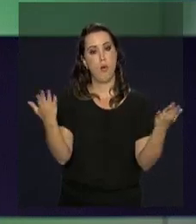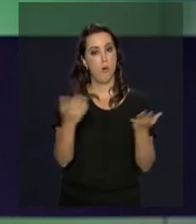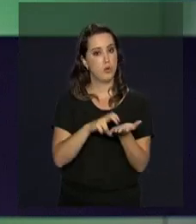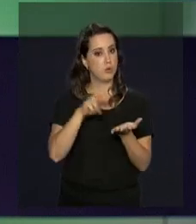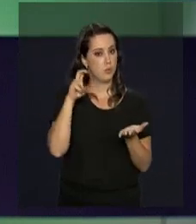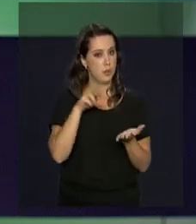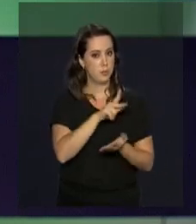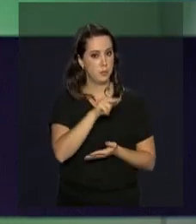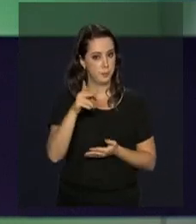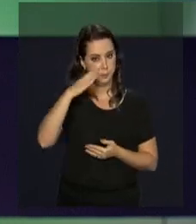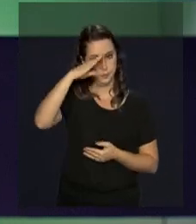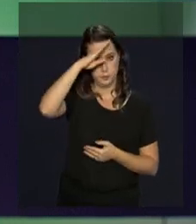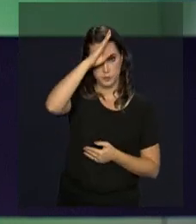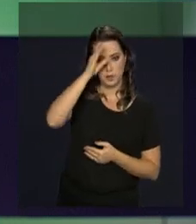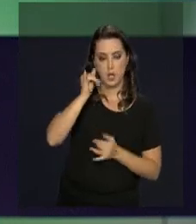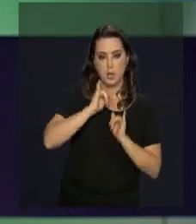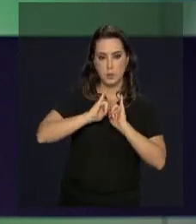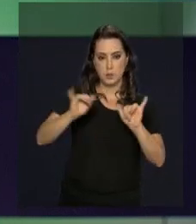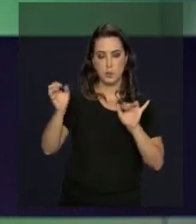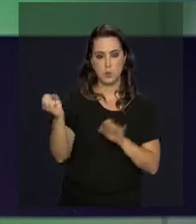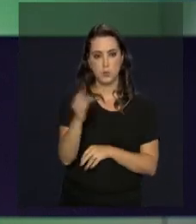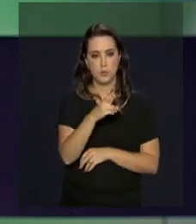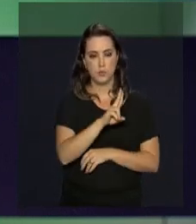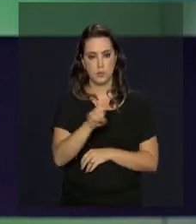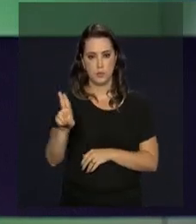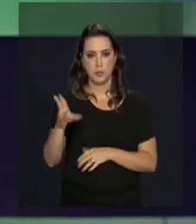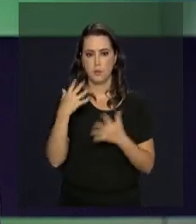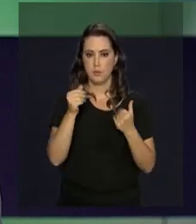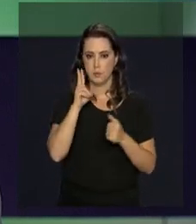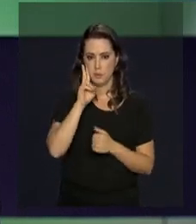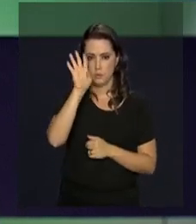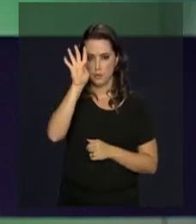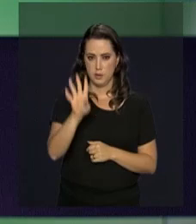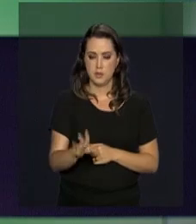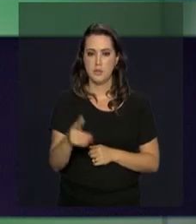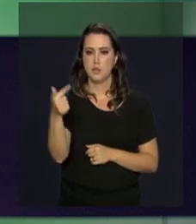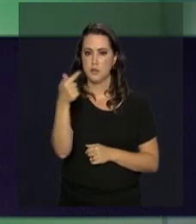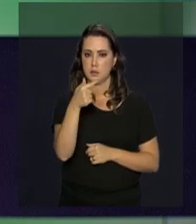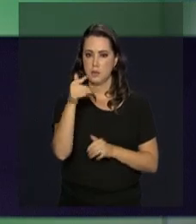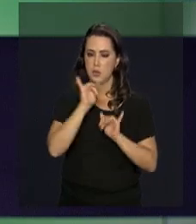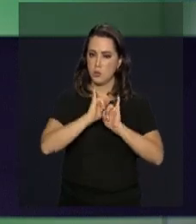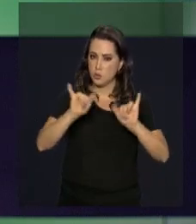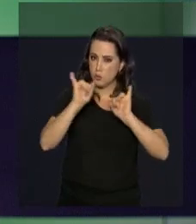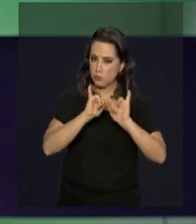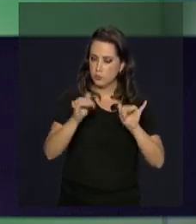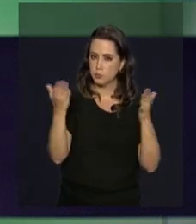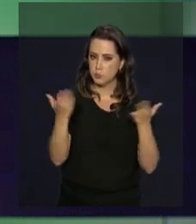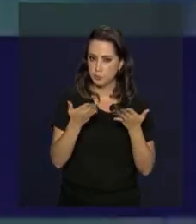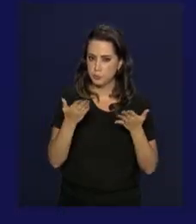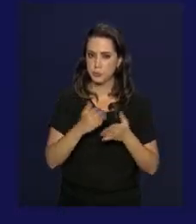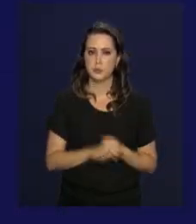manhã, o presidente eleito anunciou mais um nome. Vamos acompanhar a lista dos sete anunciados até agora.